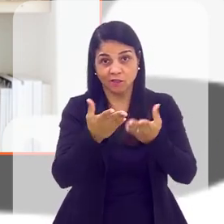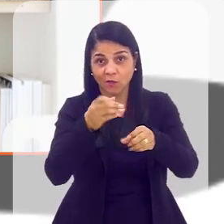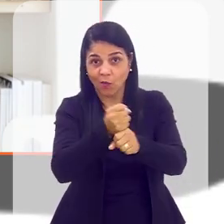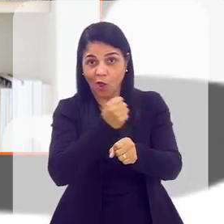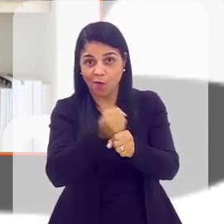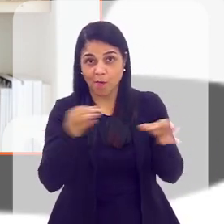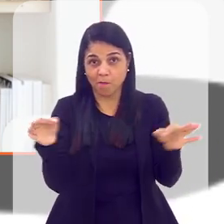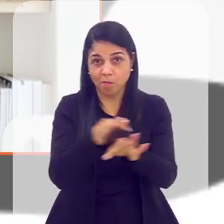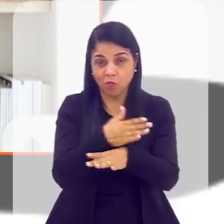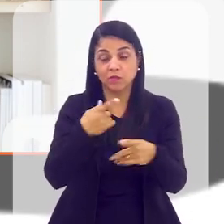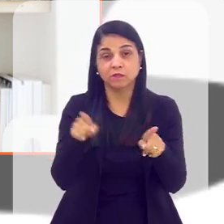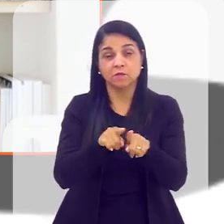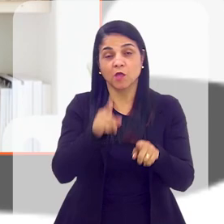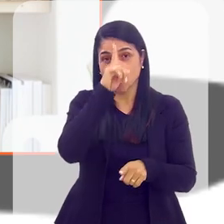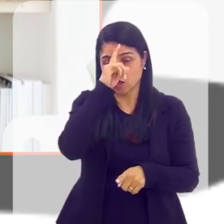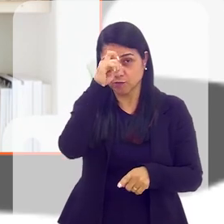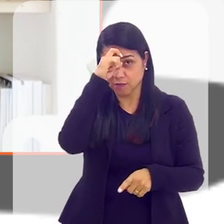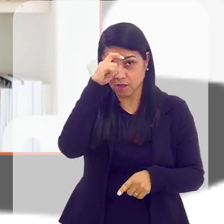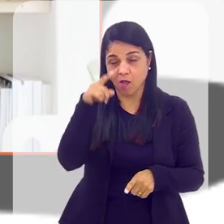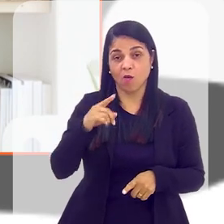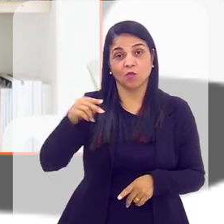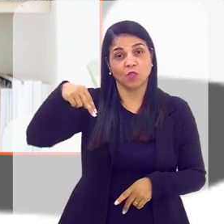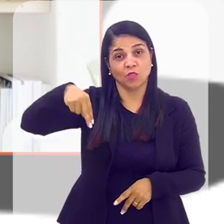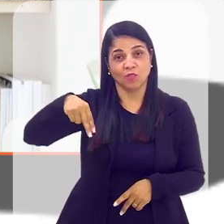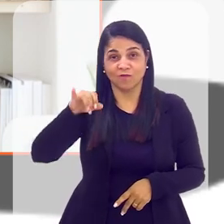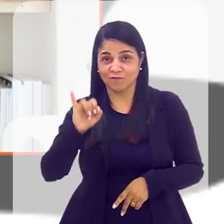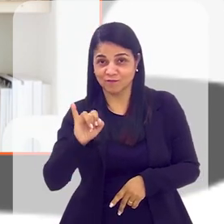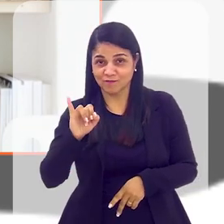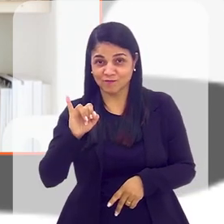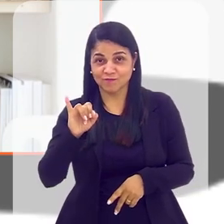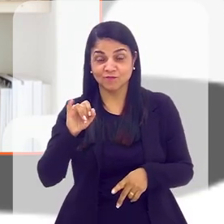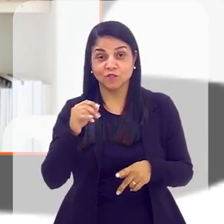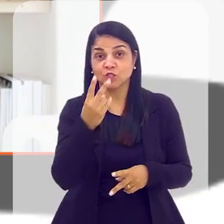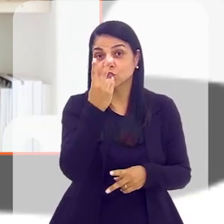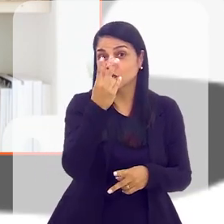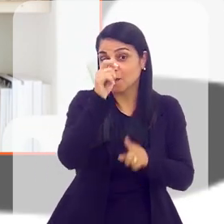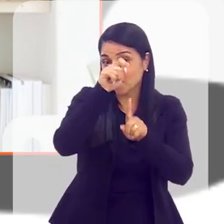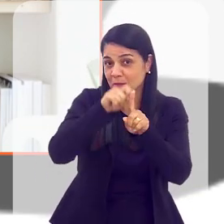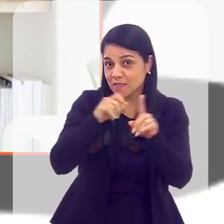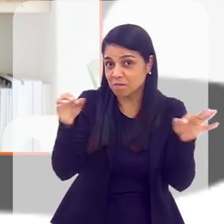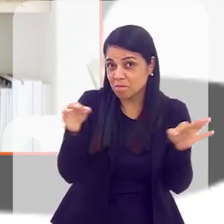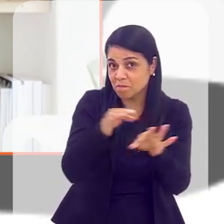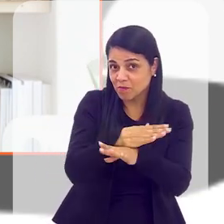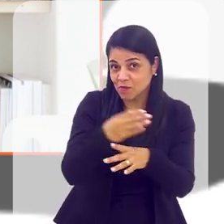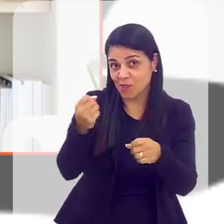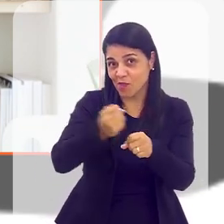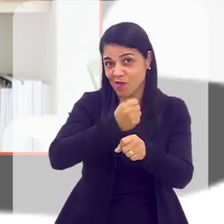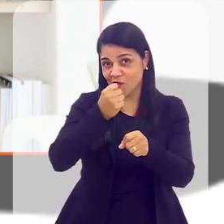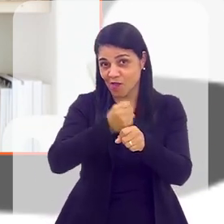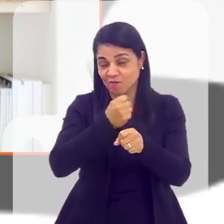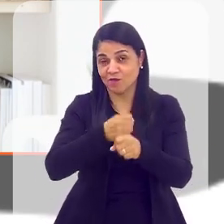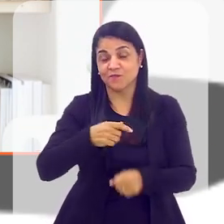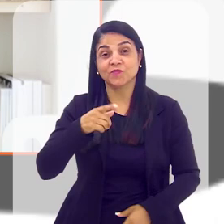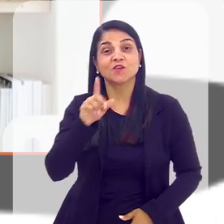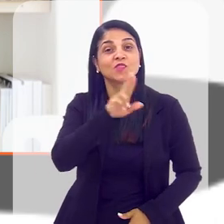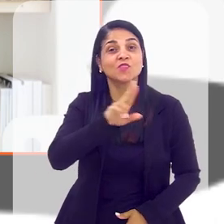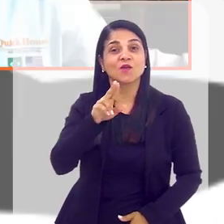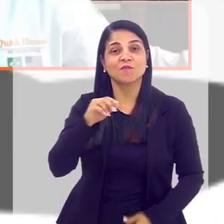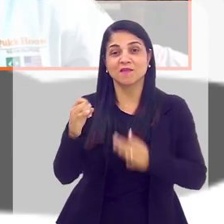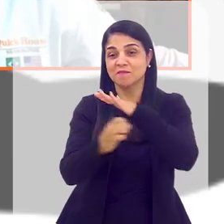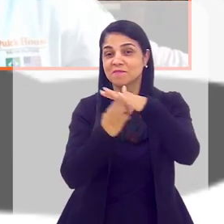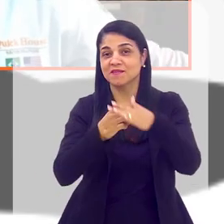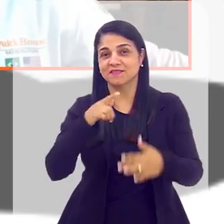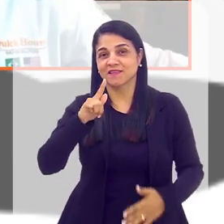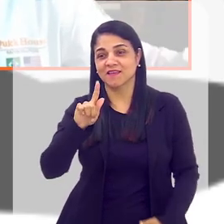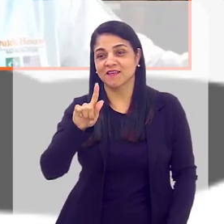também do Hospital Modular de Nova Iguaçu, construído em apenas dois meses. Eu estou falando da Quick House.